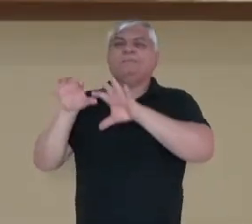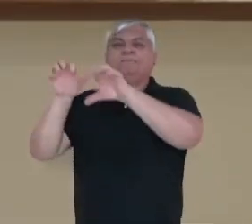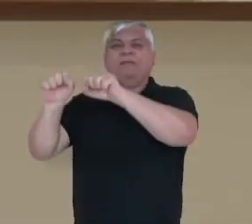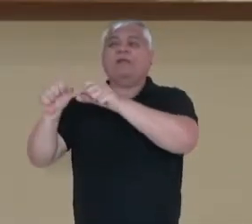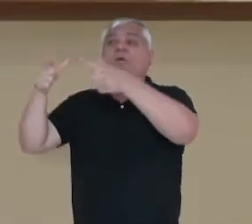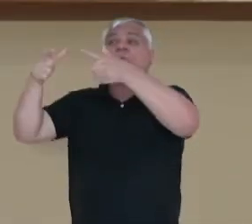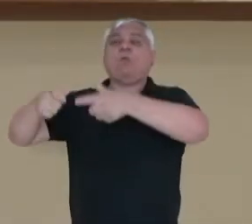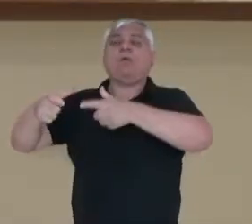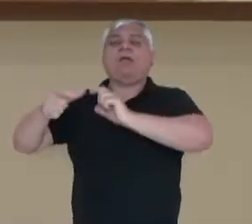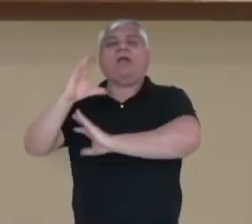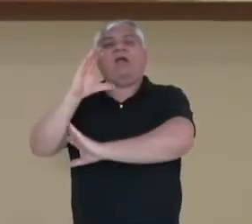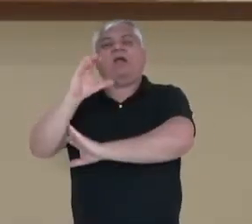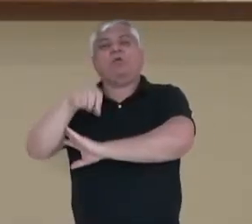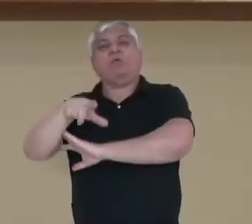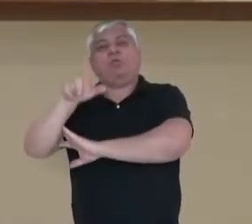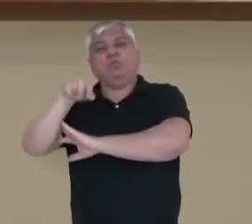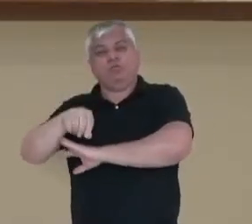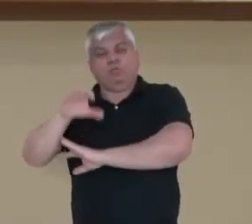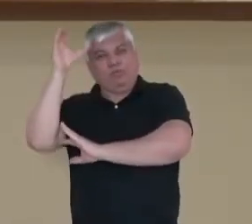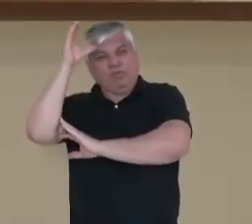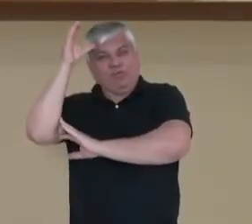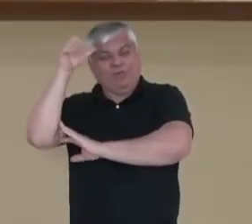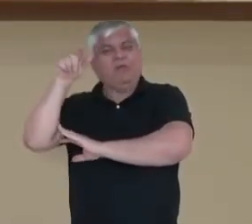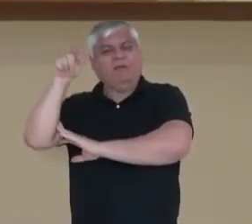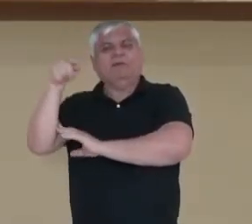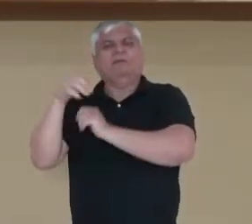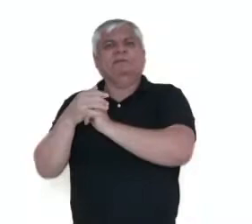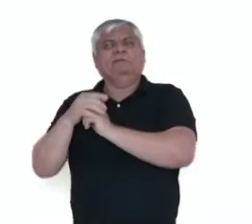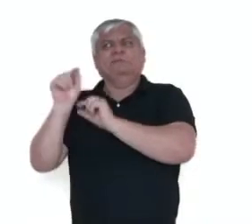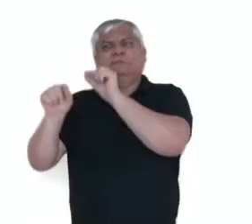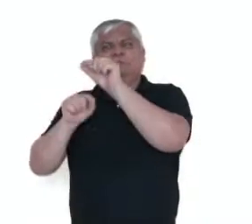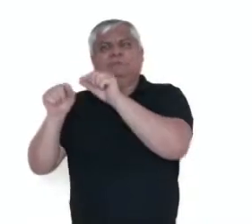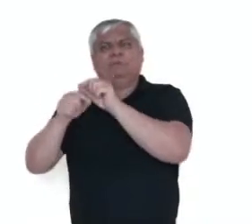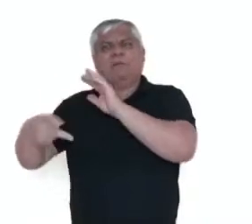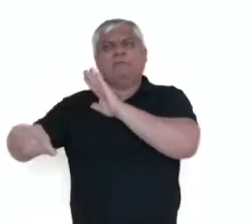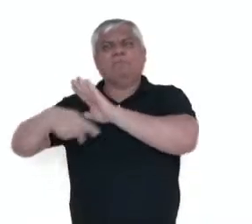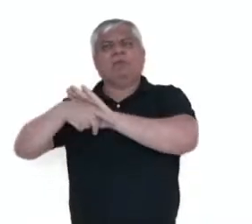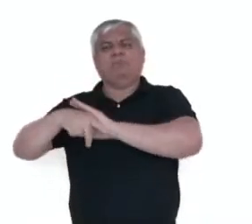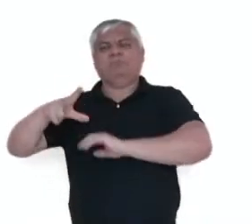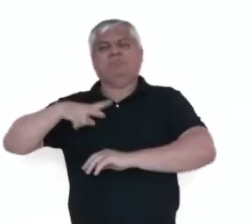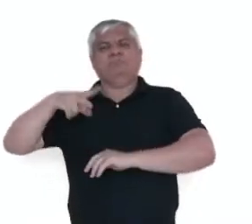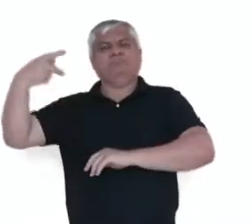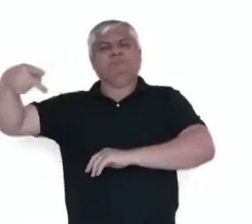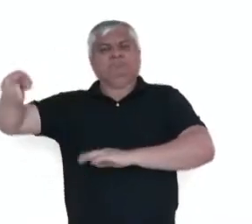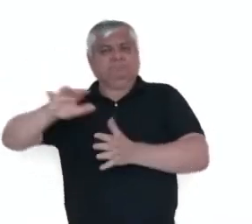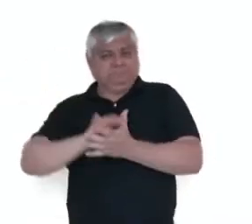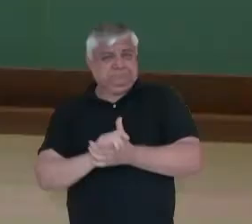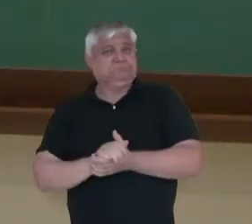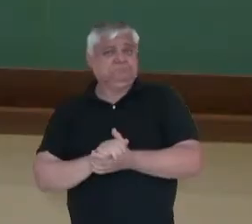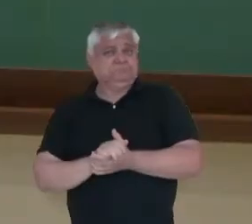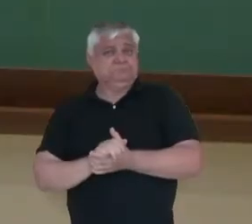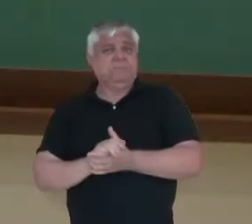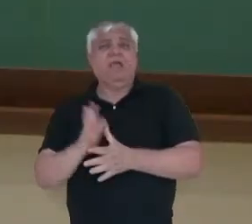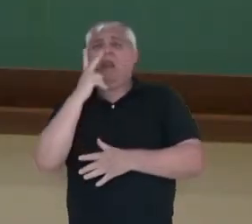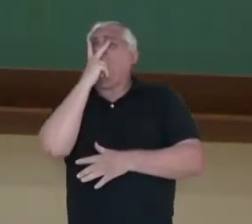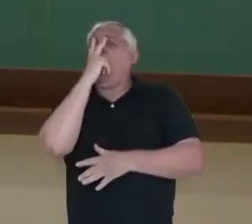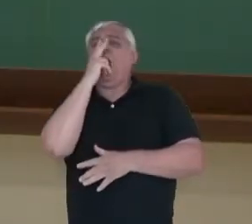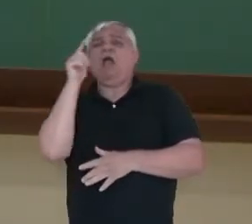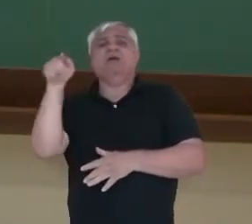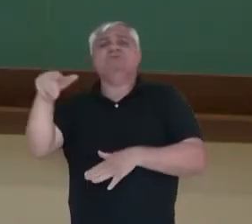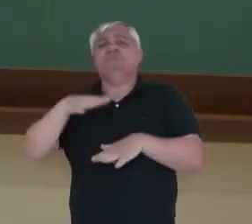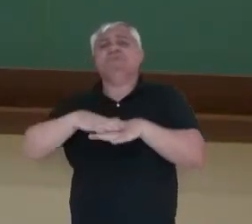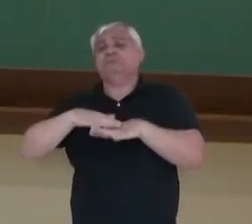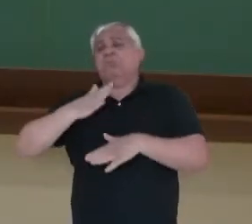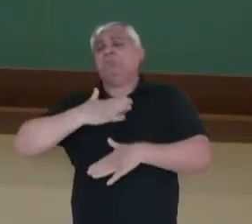região ali do Congo em uma propriedade particular dele. Isso mesmo, ele considerava que o Congo